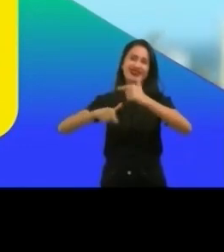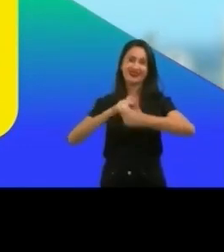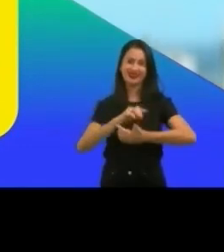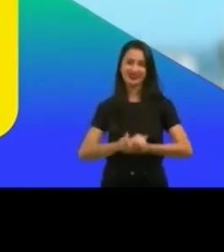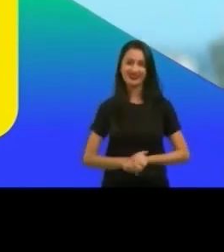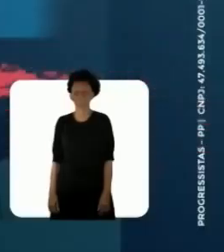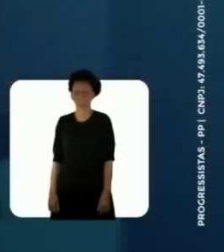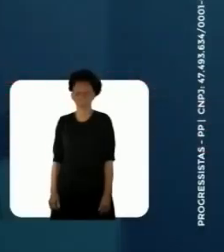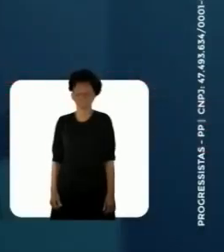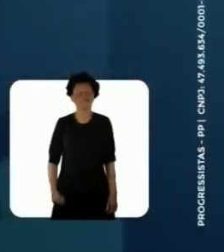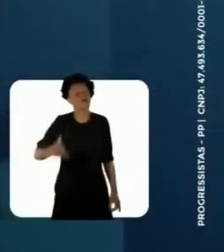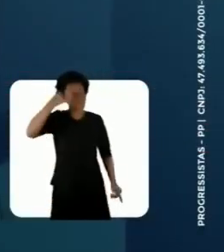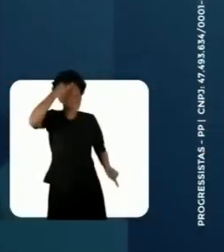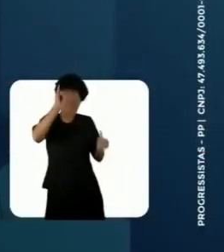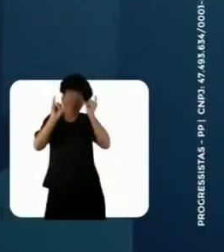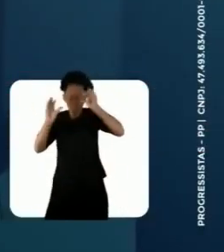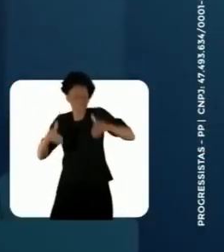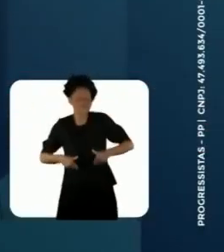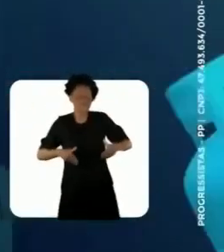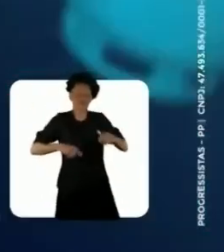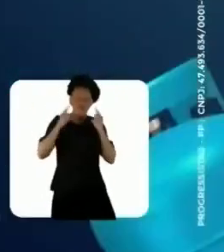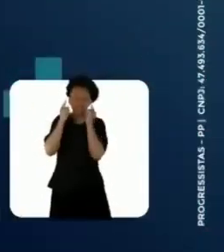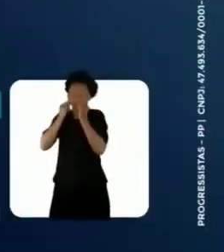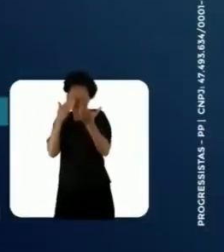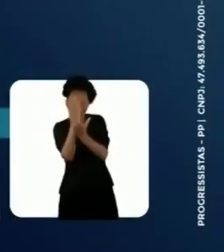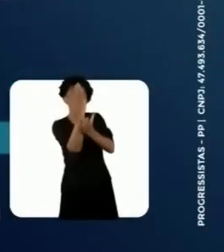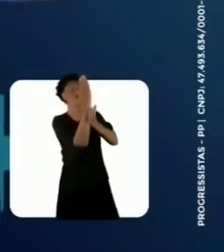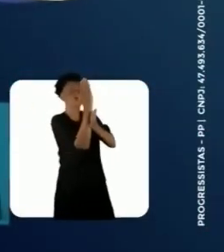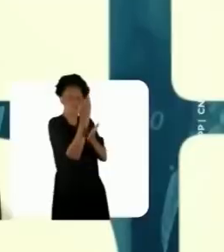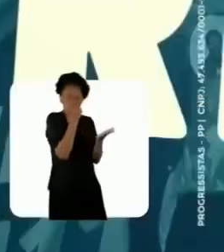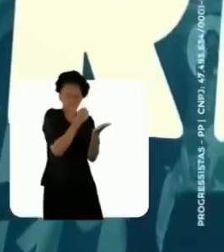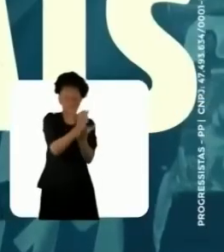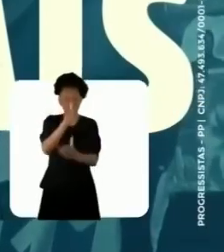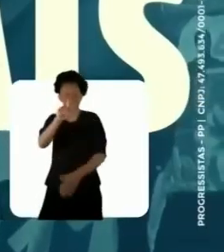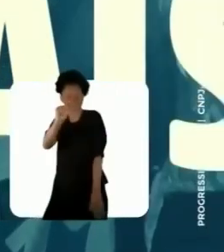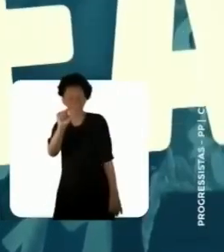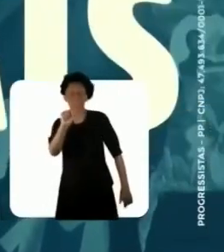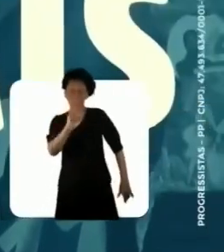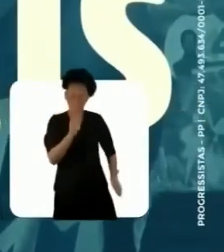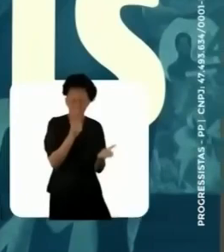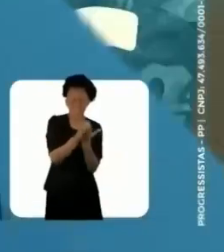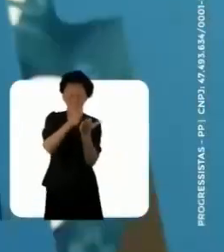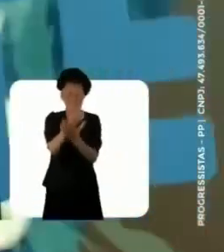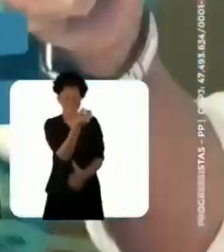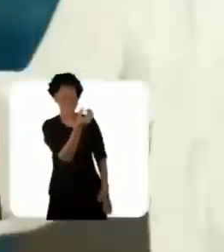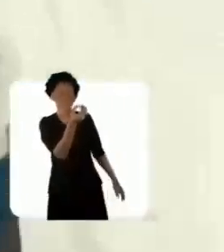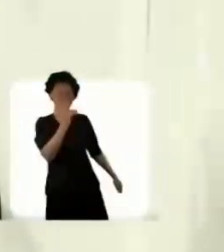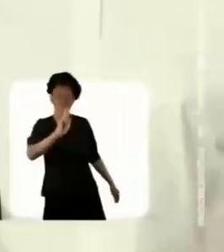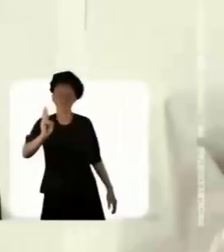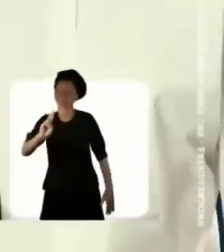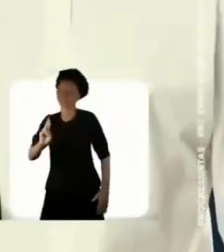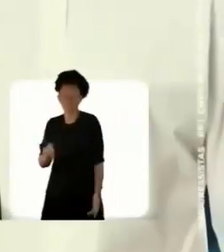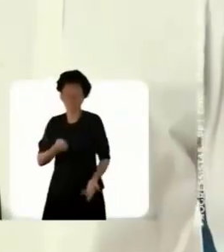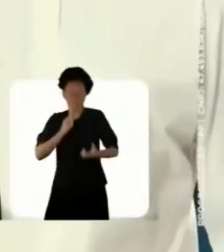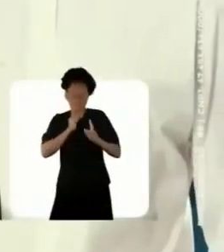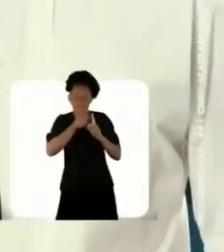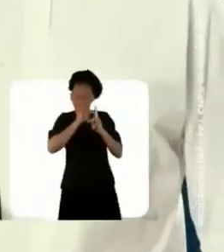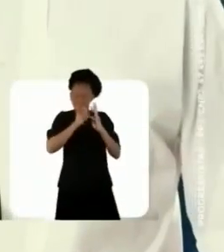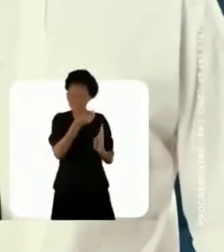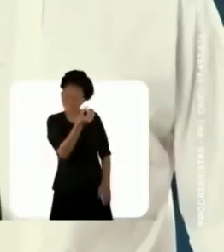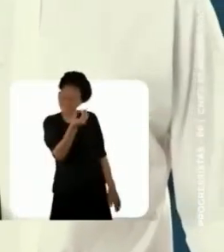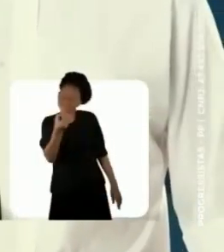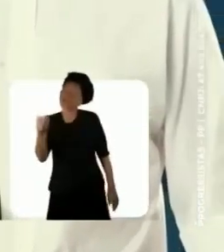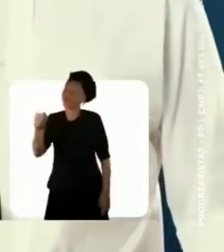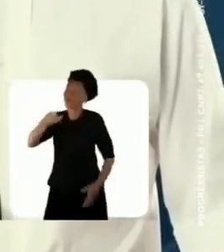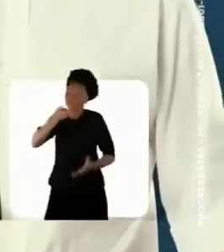sobrenome é trabalho. Para combater a fome, Arthur Lira aprovou o Vale Gás. E o auxílio de 600 reais. O auxílio de 600